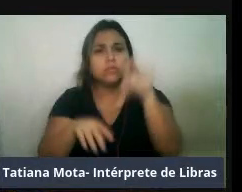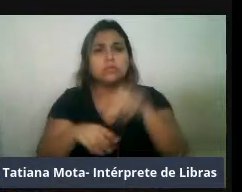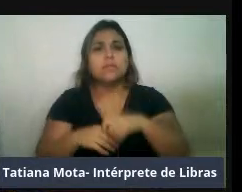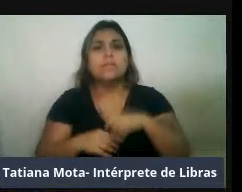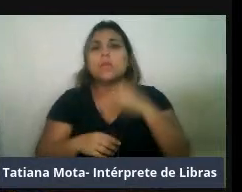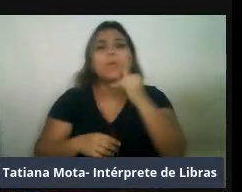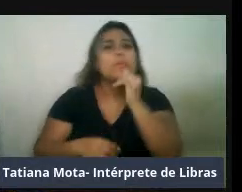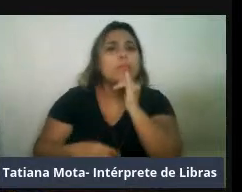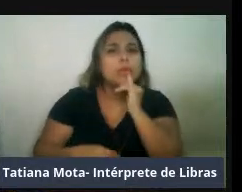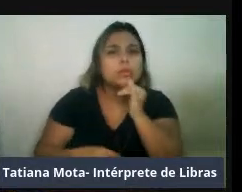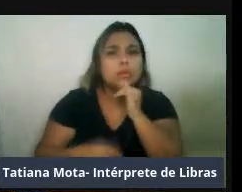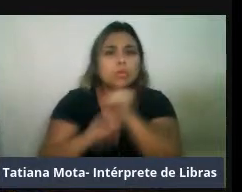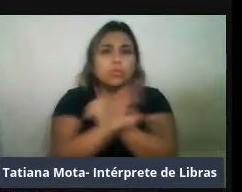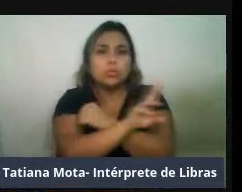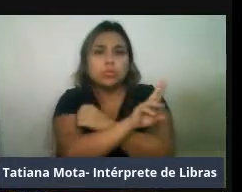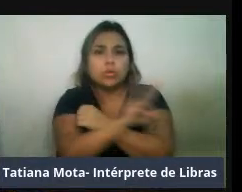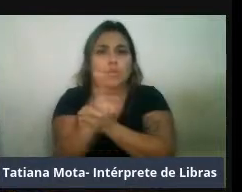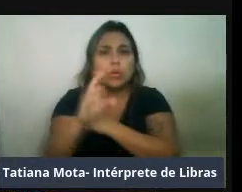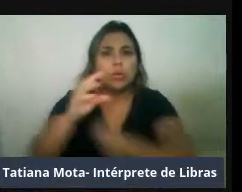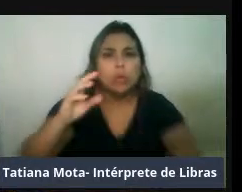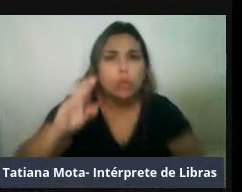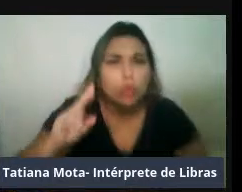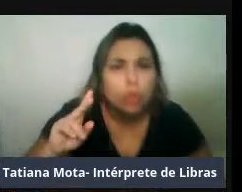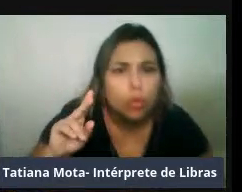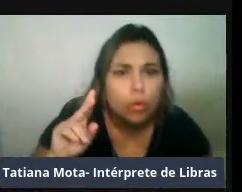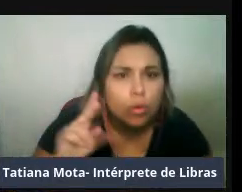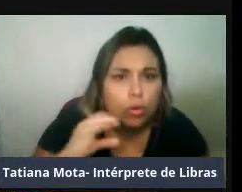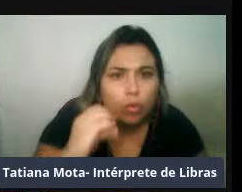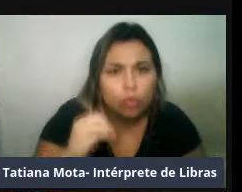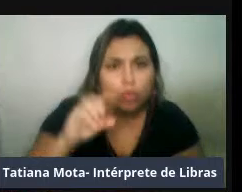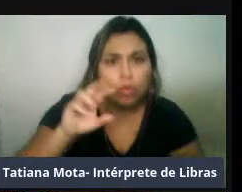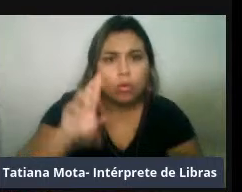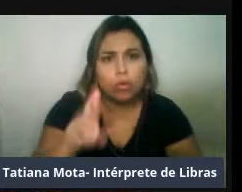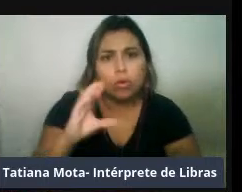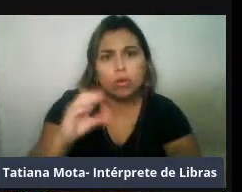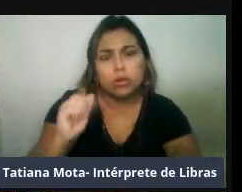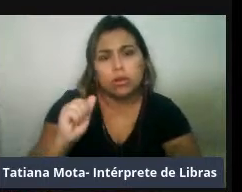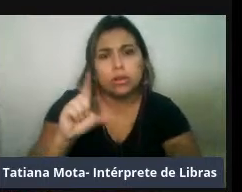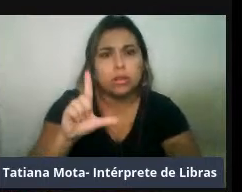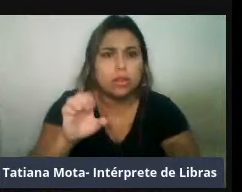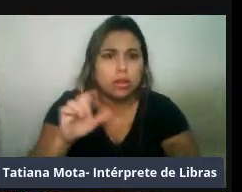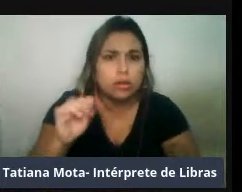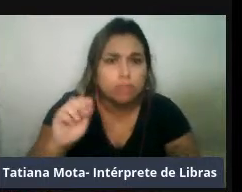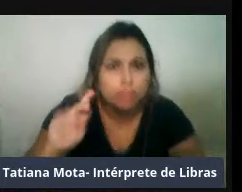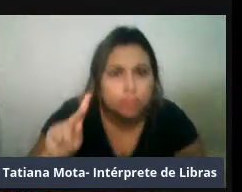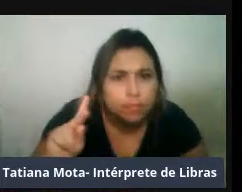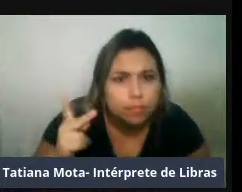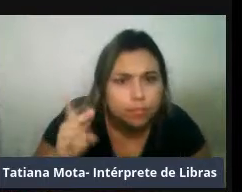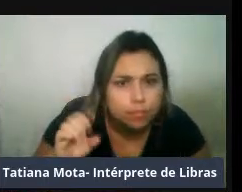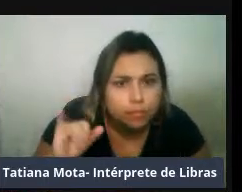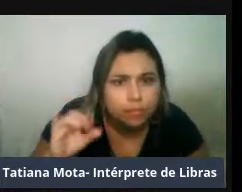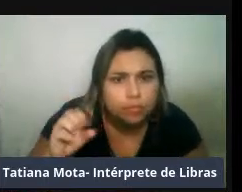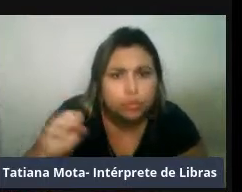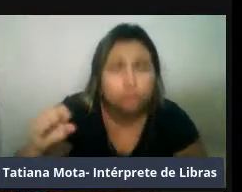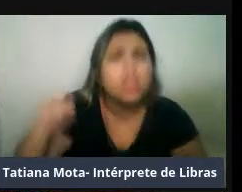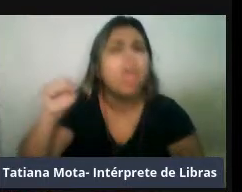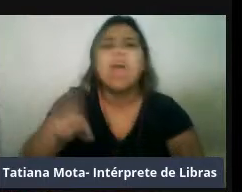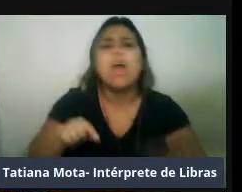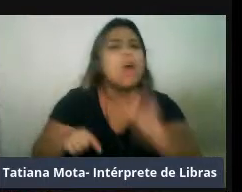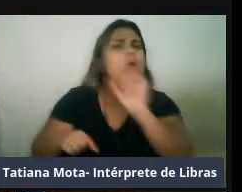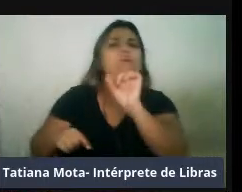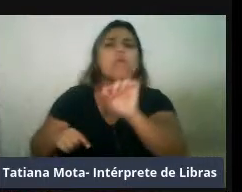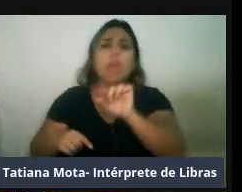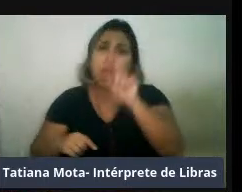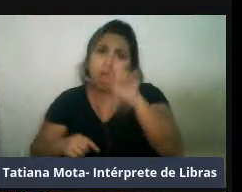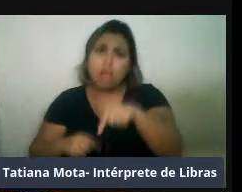Orcaenella reissone, né, um golfinho, que está aqui na imagem, né, que ocupa a região norte aqui da Austrália, descoberta em